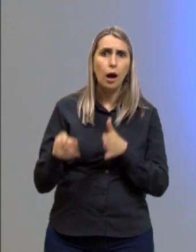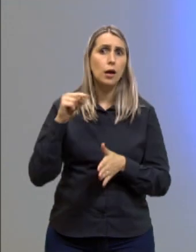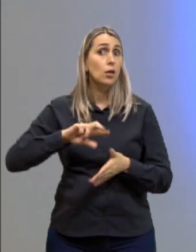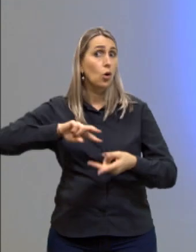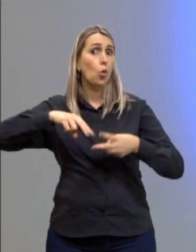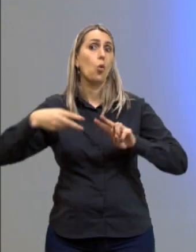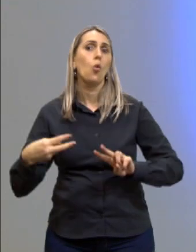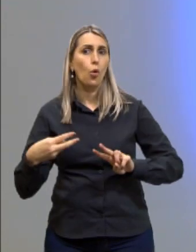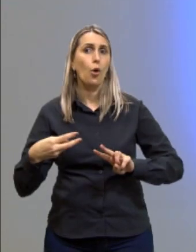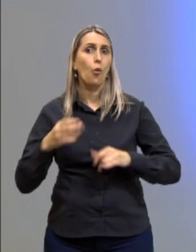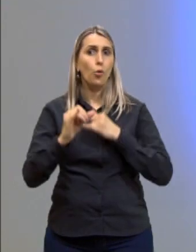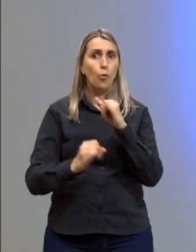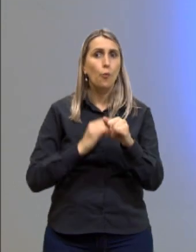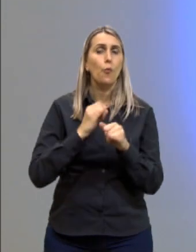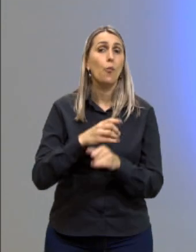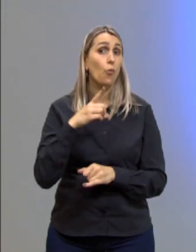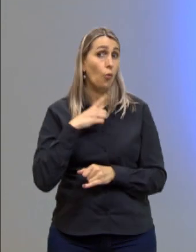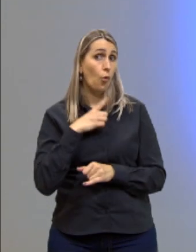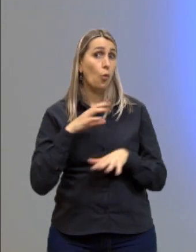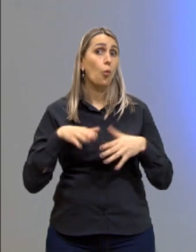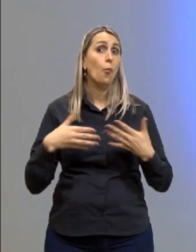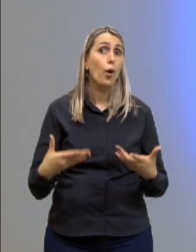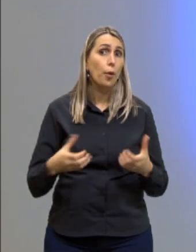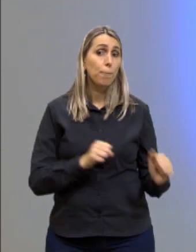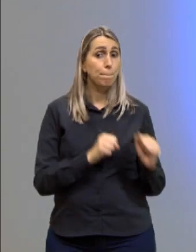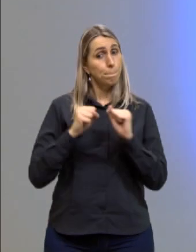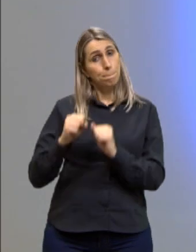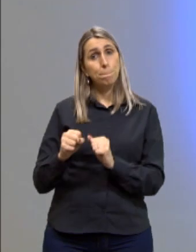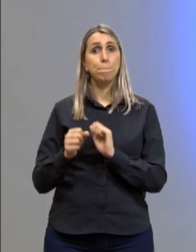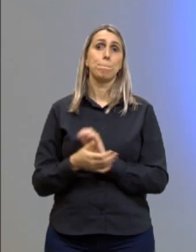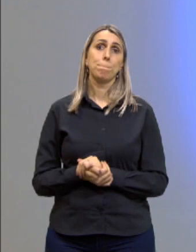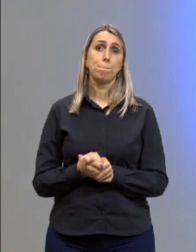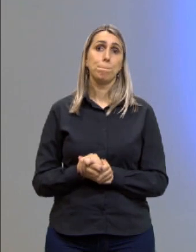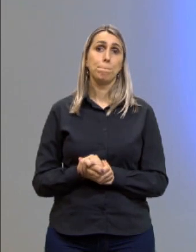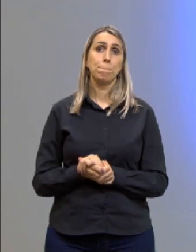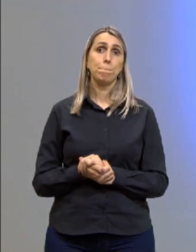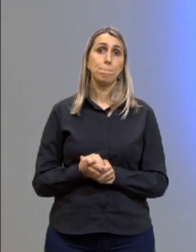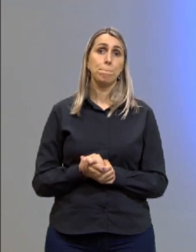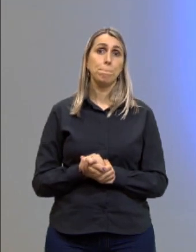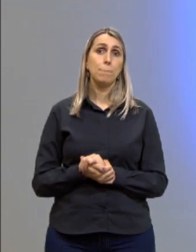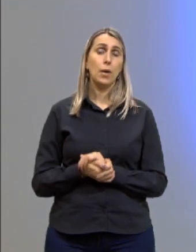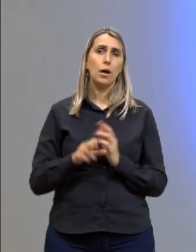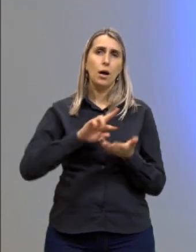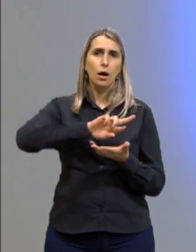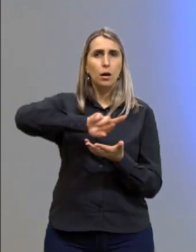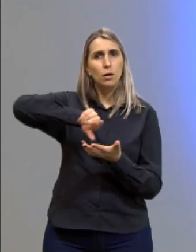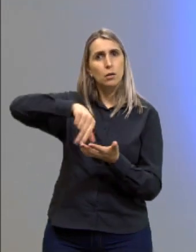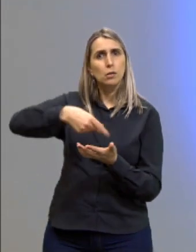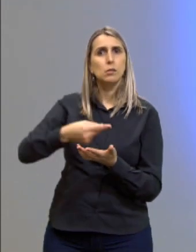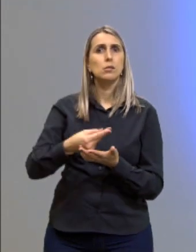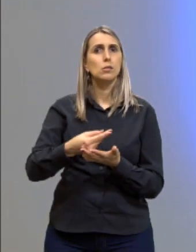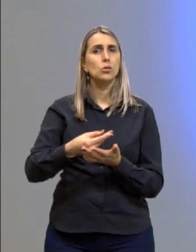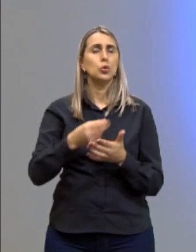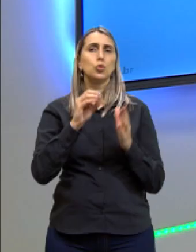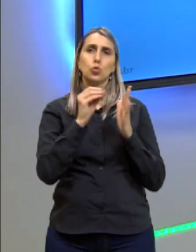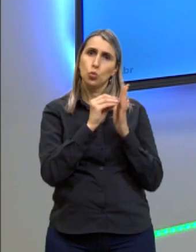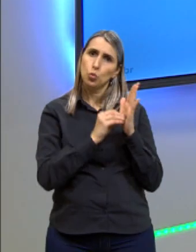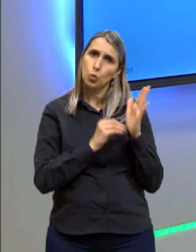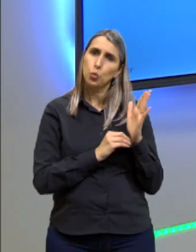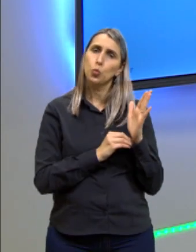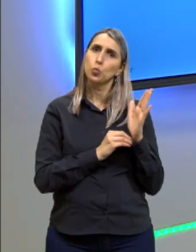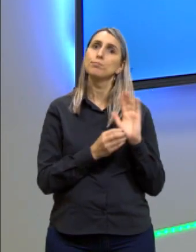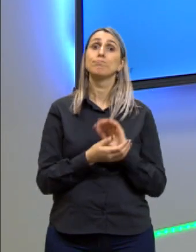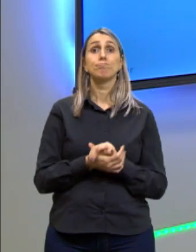contrário ao que a internet possui como maior potencial, a pluralidade de conteúdos.